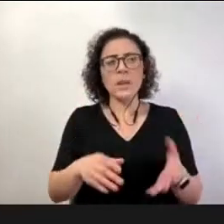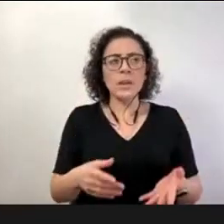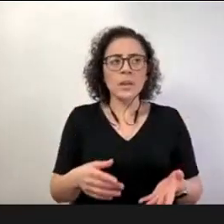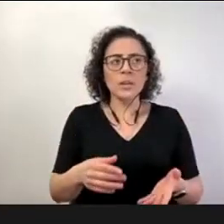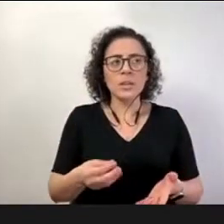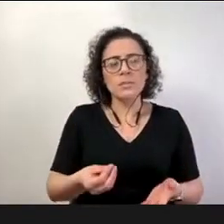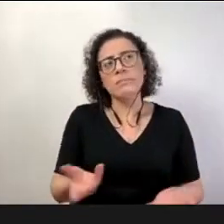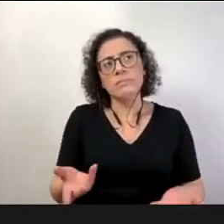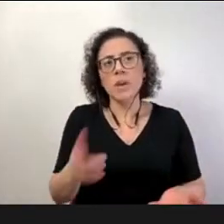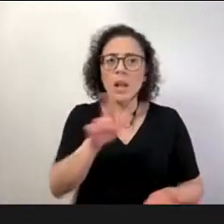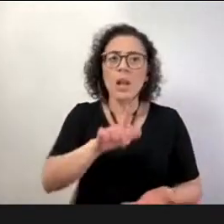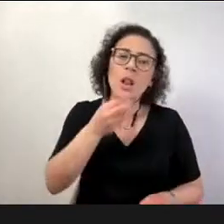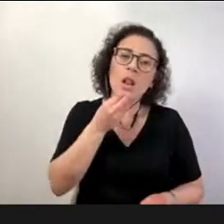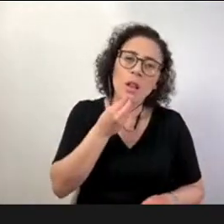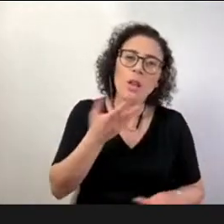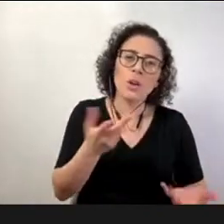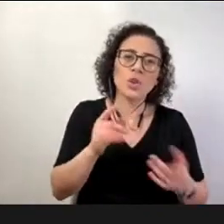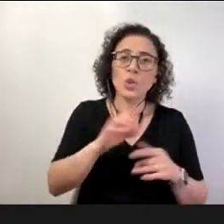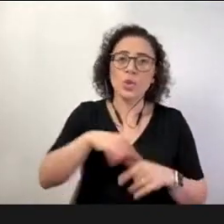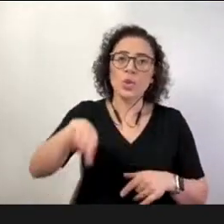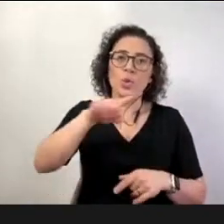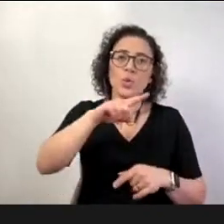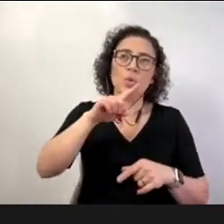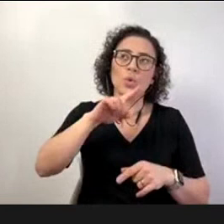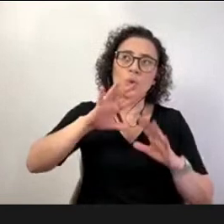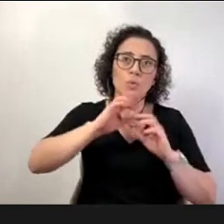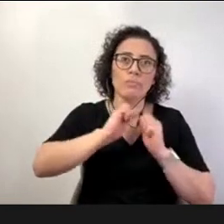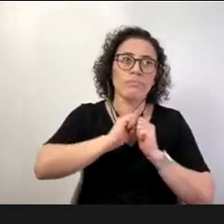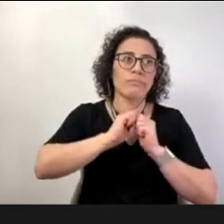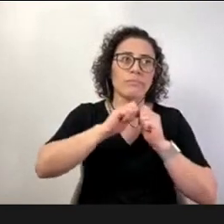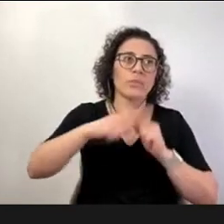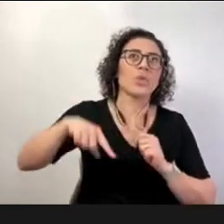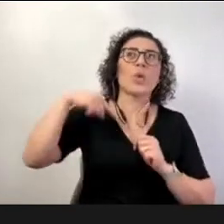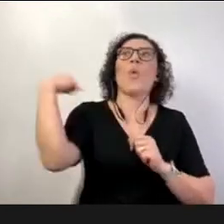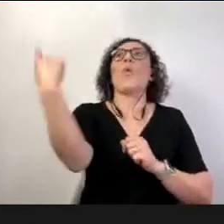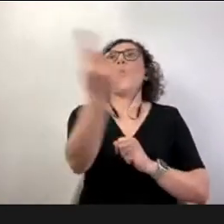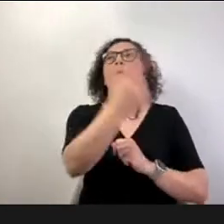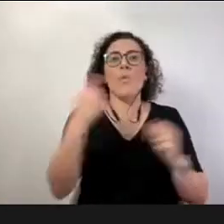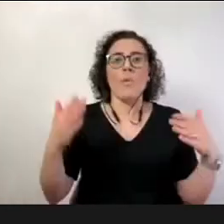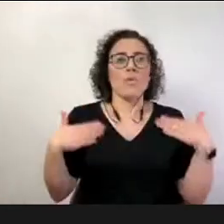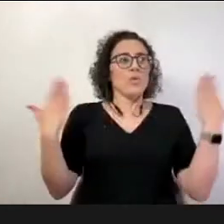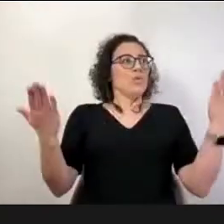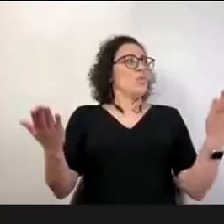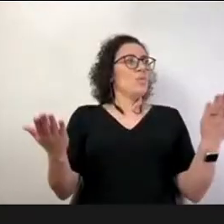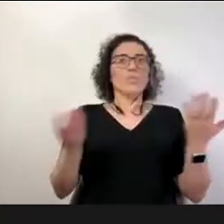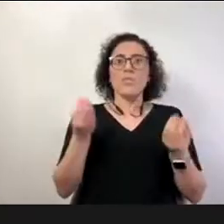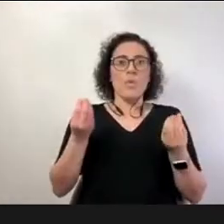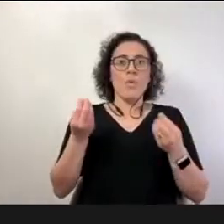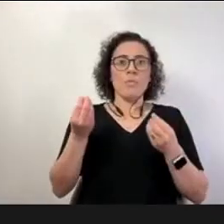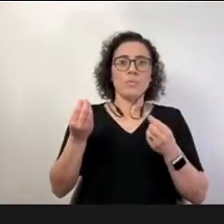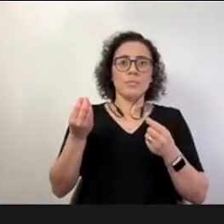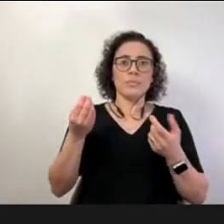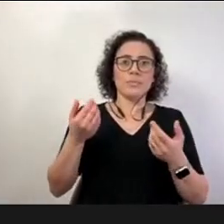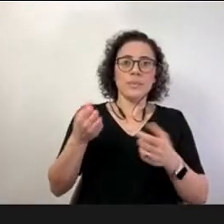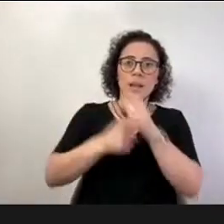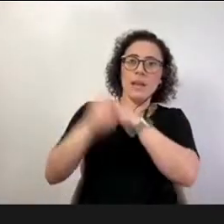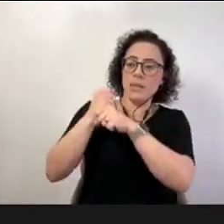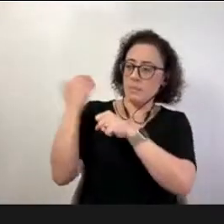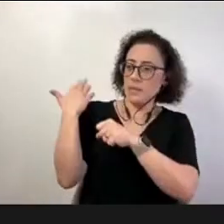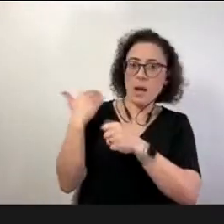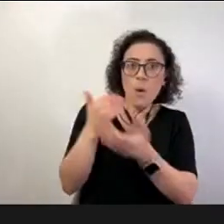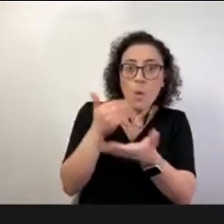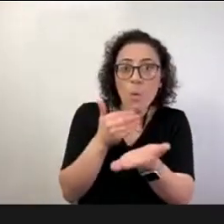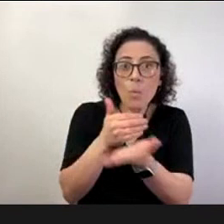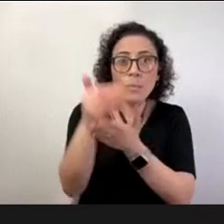educadores mas a gente conseguiu se mobilizar muito rapidamente né enquanto instituição que tem aí 60 unidades de